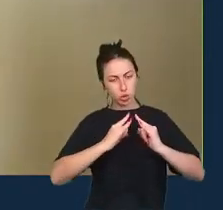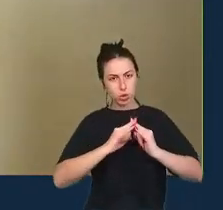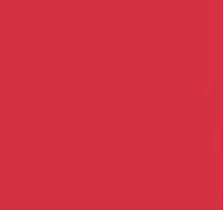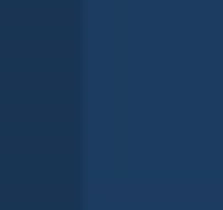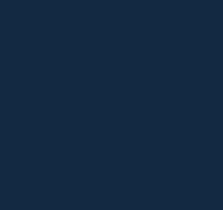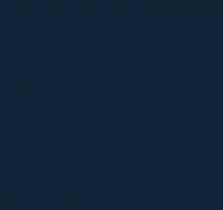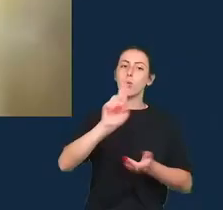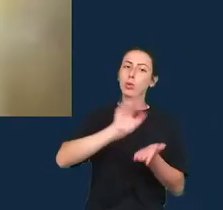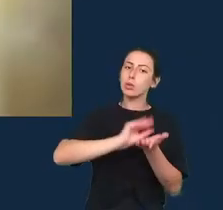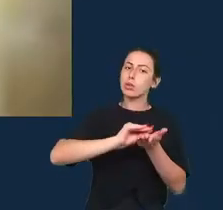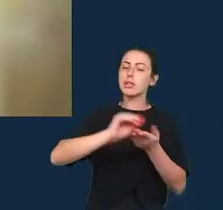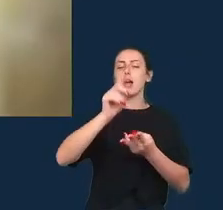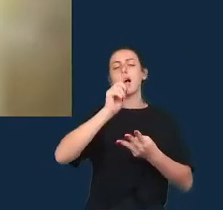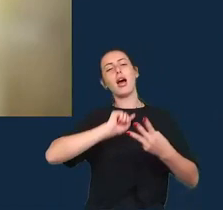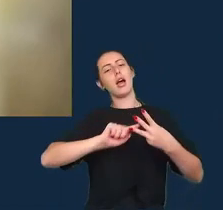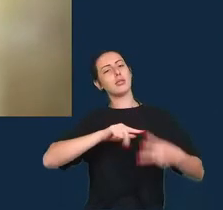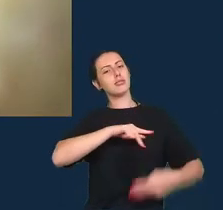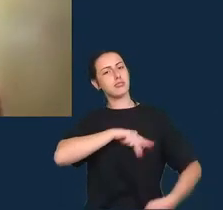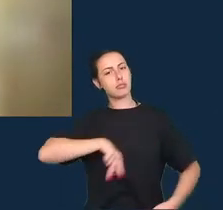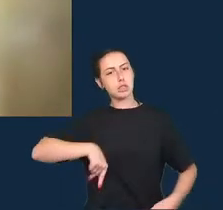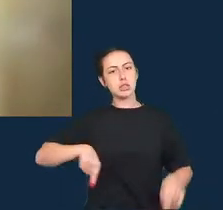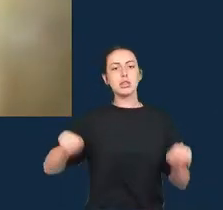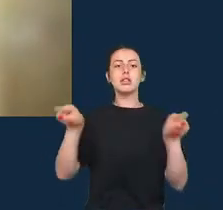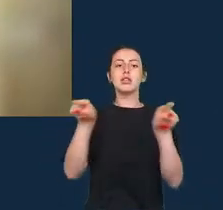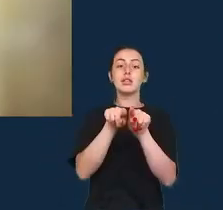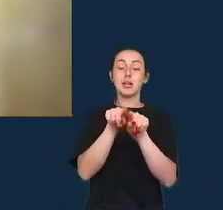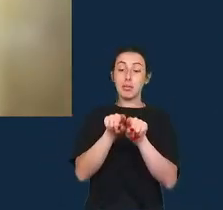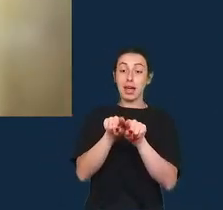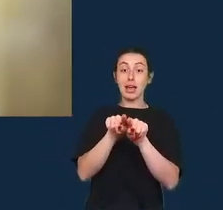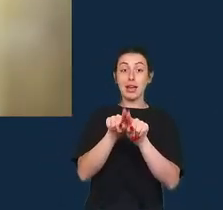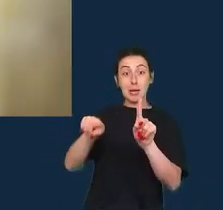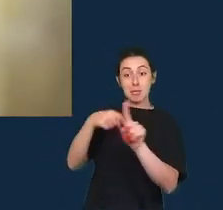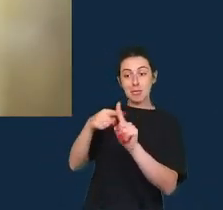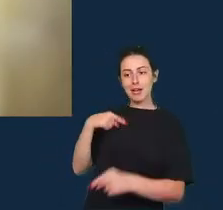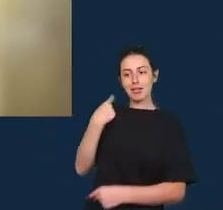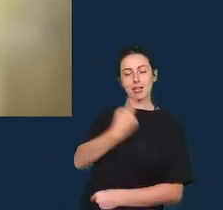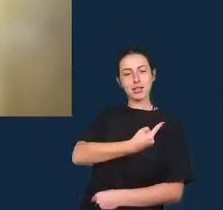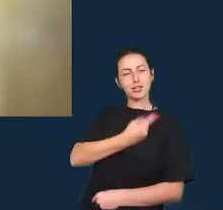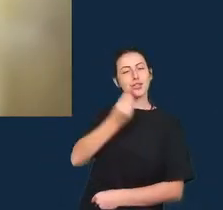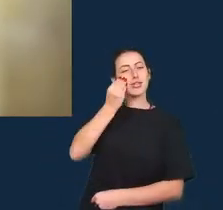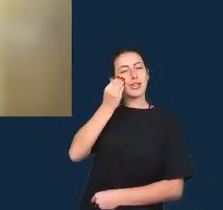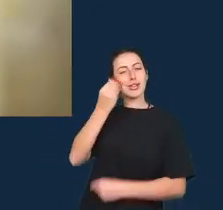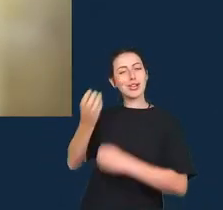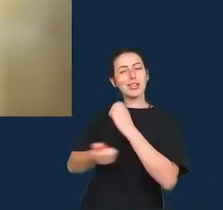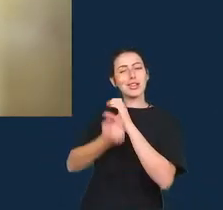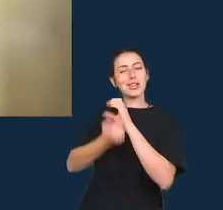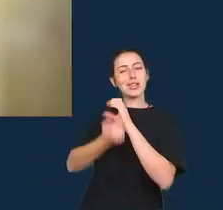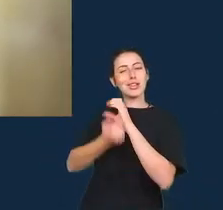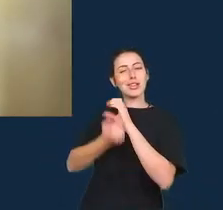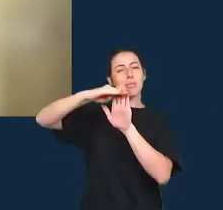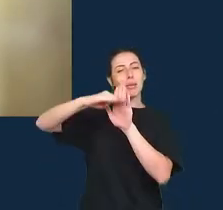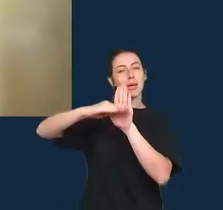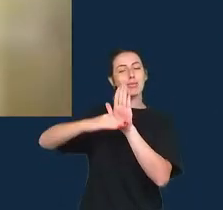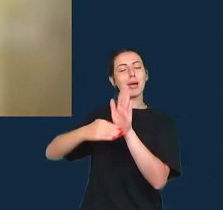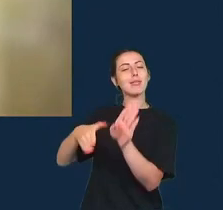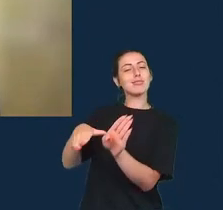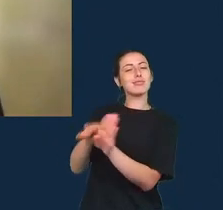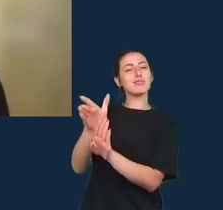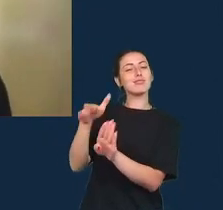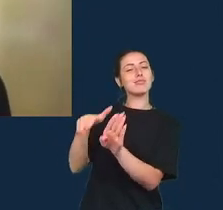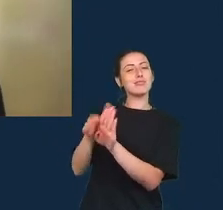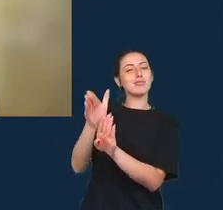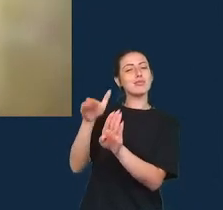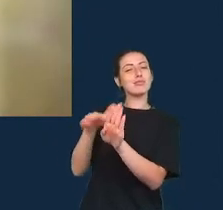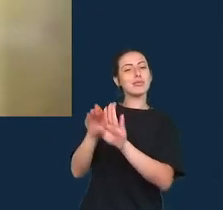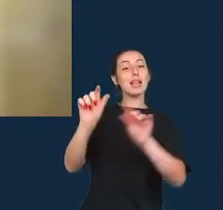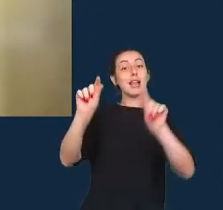políticas etc estamos trabalhando também para desenvolver algumas receitas alguns métodos que poderiam ser usados pelos